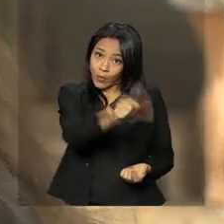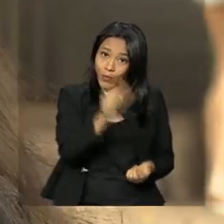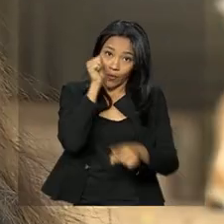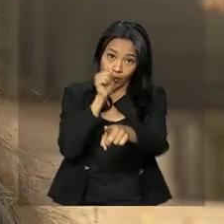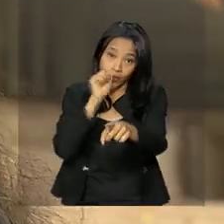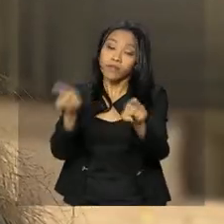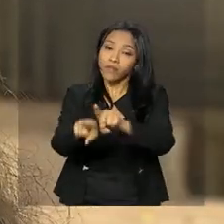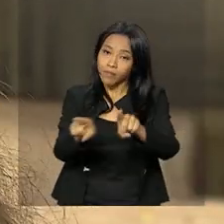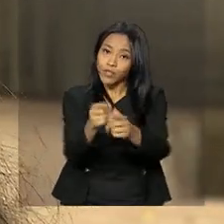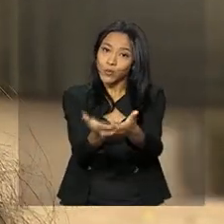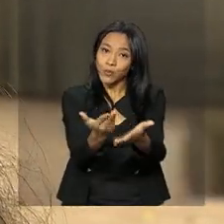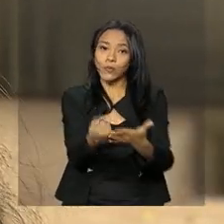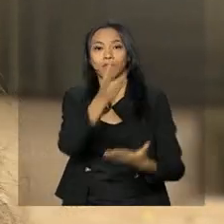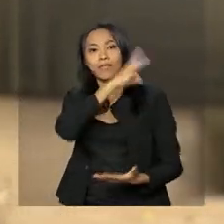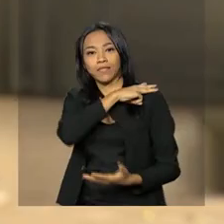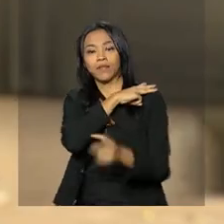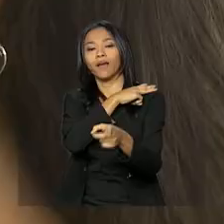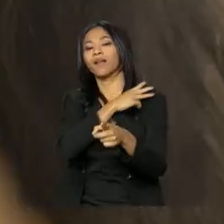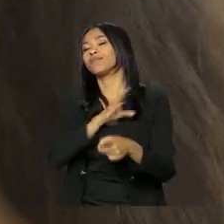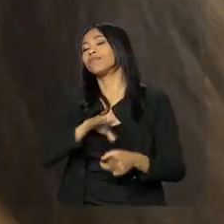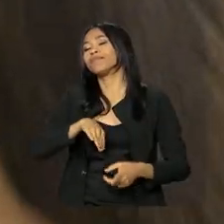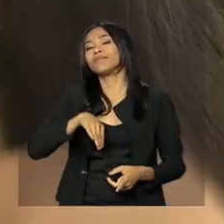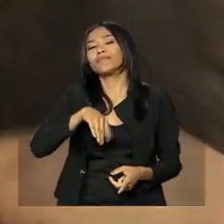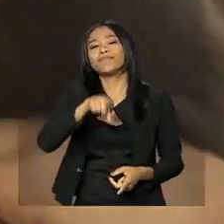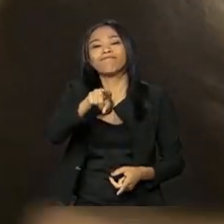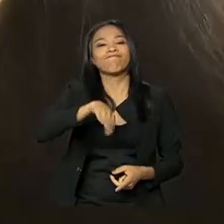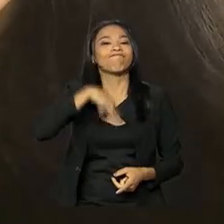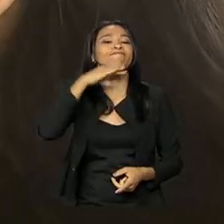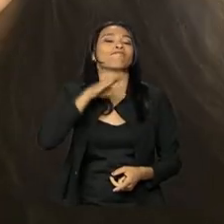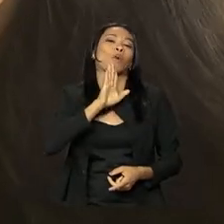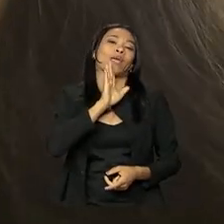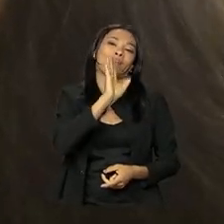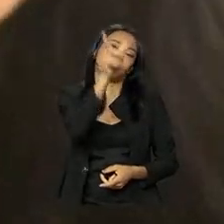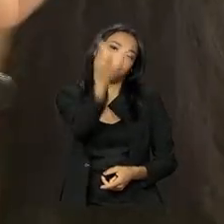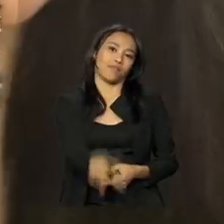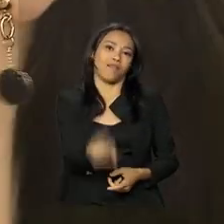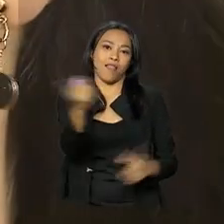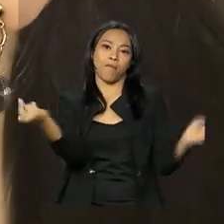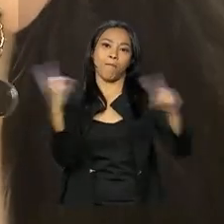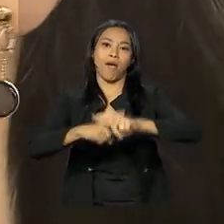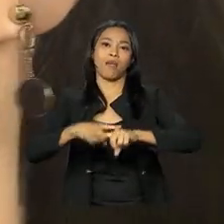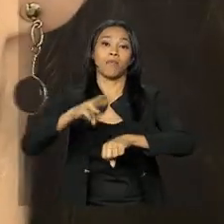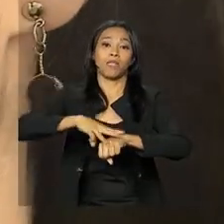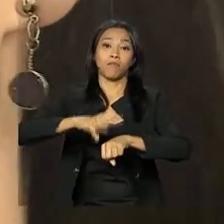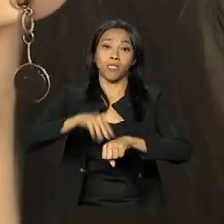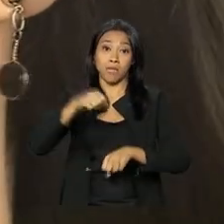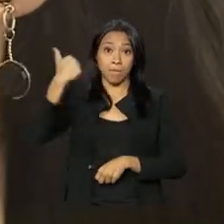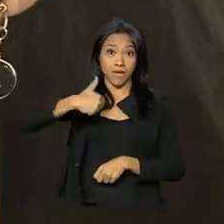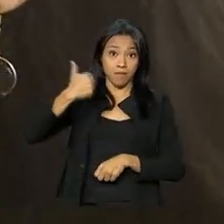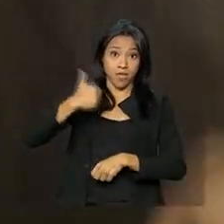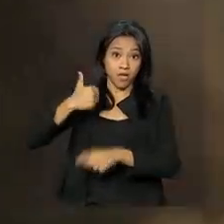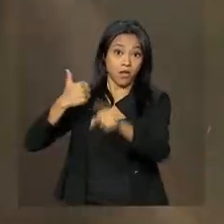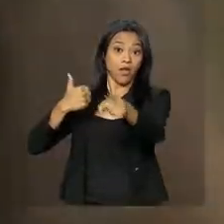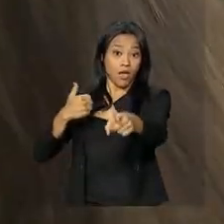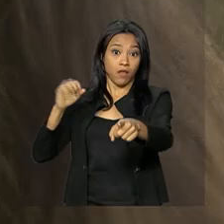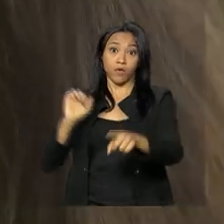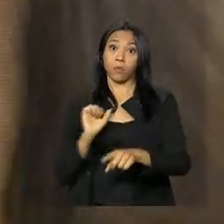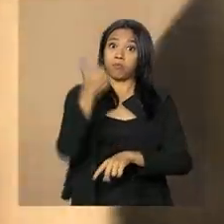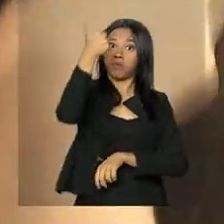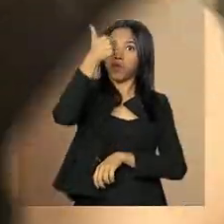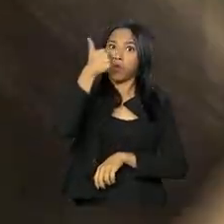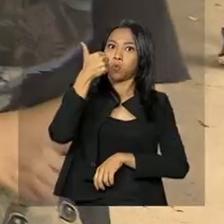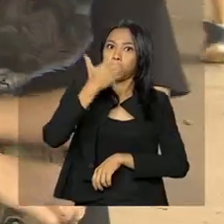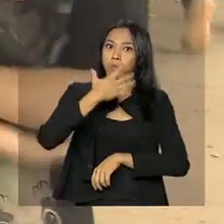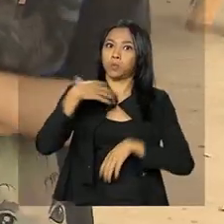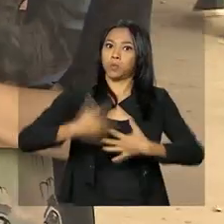no terceiro ano, é uma velha conhecida da Olimpíada Brasileira de Matemática. Na primeira fase, ela ficou com o primeiro lugar